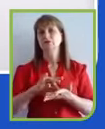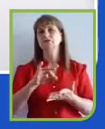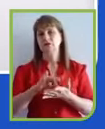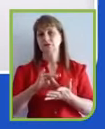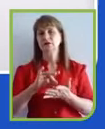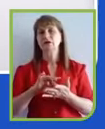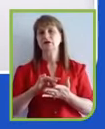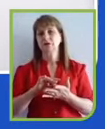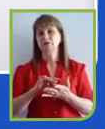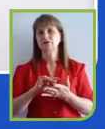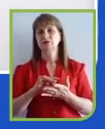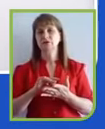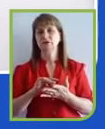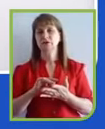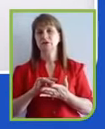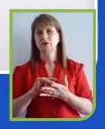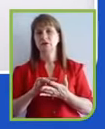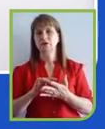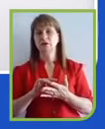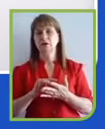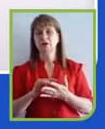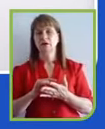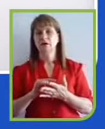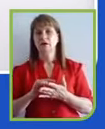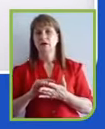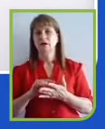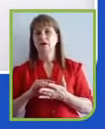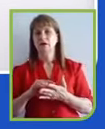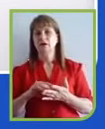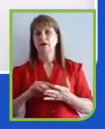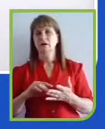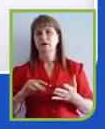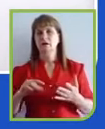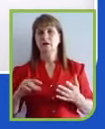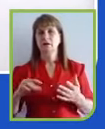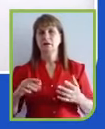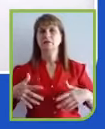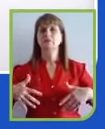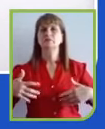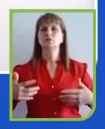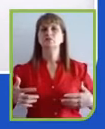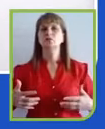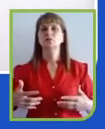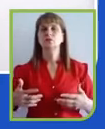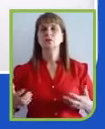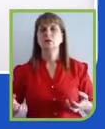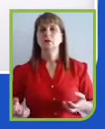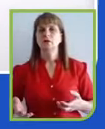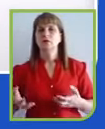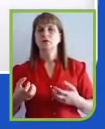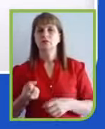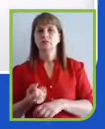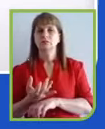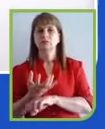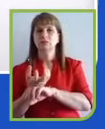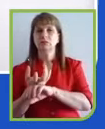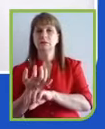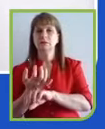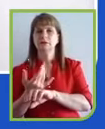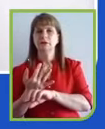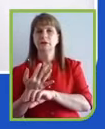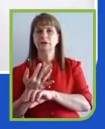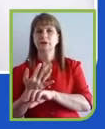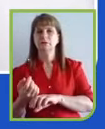atividade humana ao aquecimento global que a gente está tendo. Então, gás de efeito estufa realmente